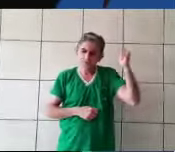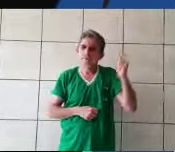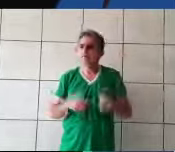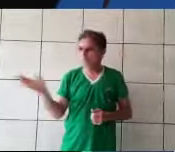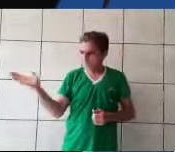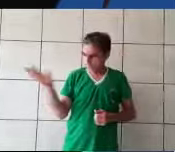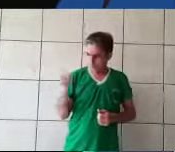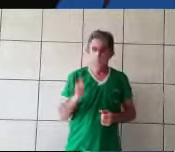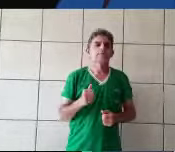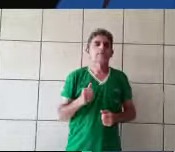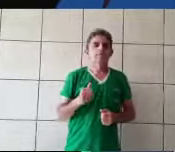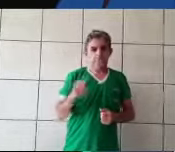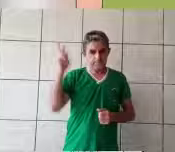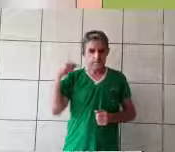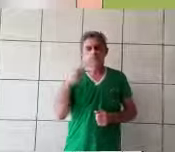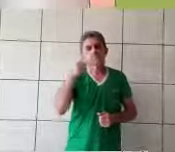Cinderela aceitou.